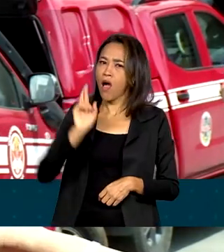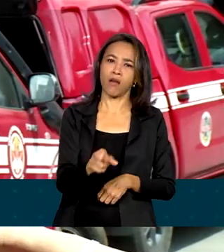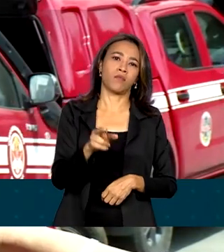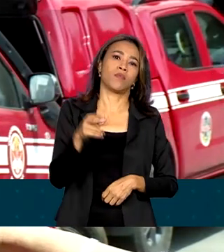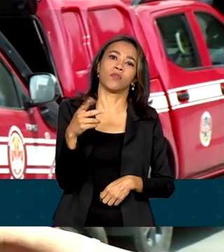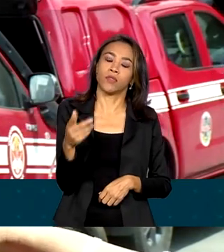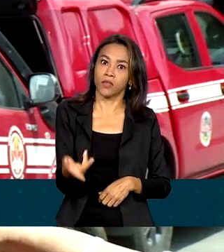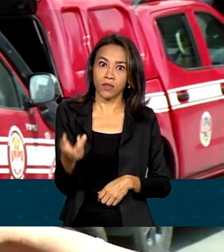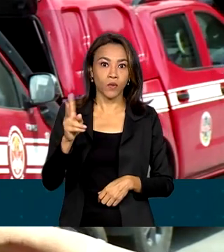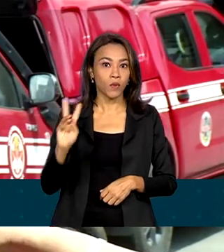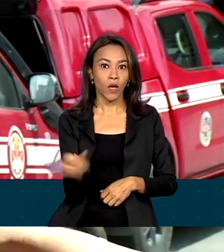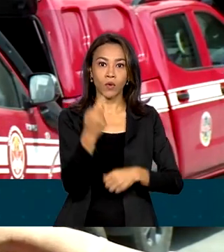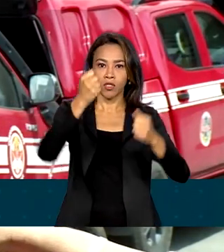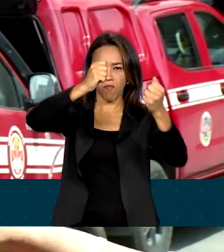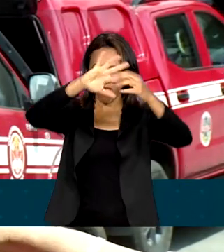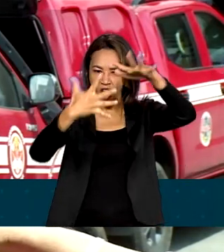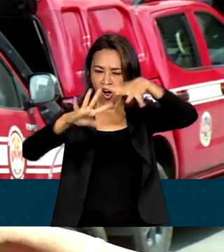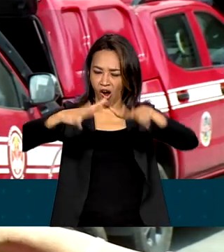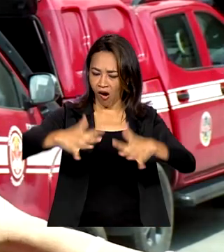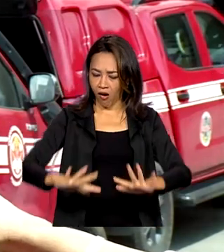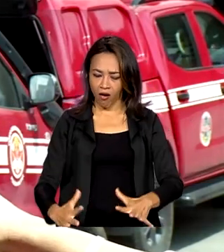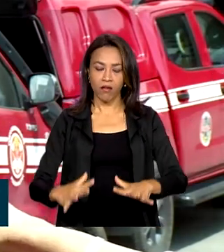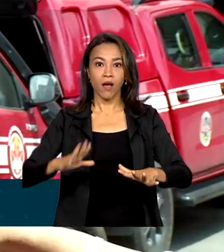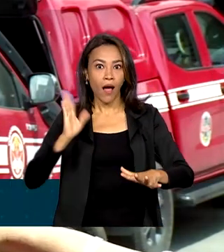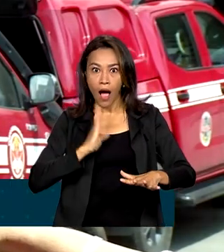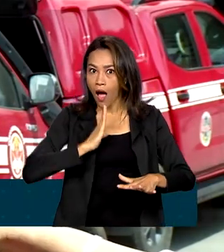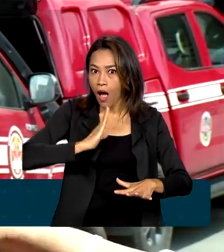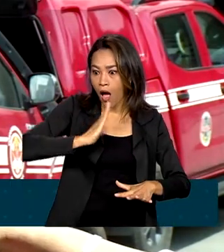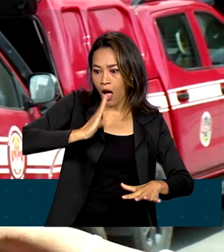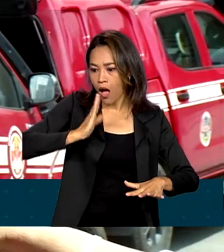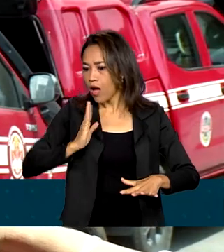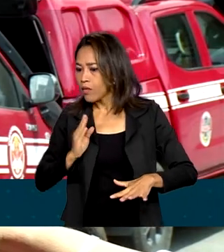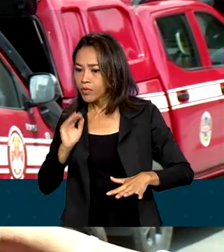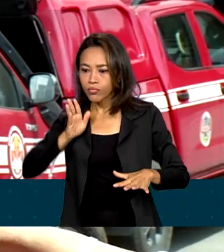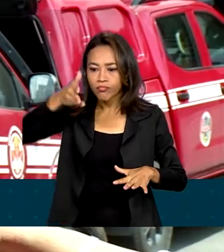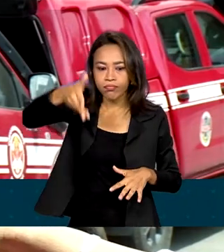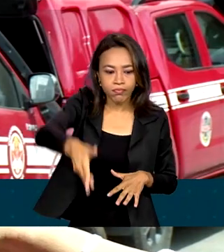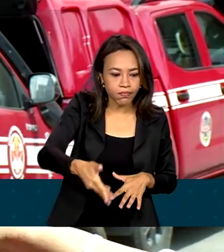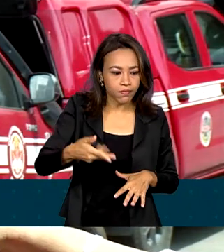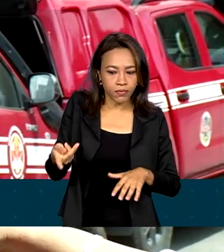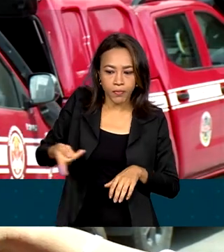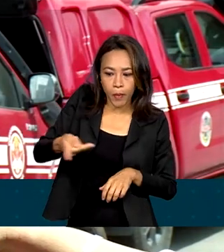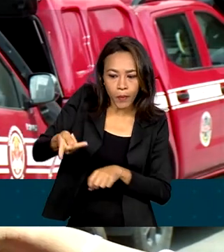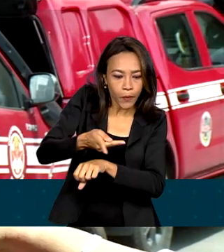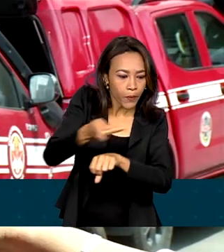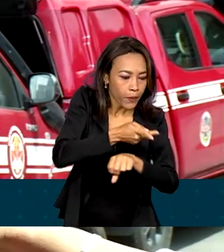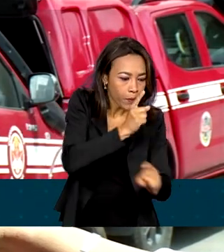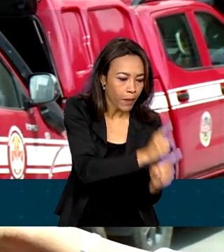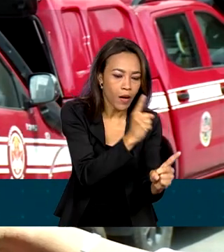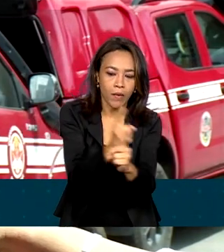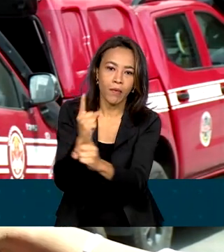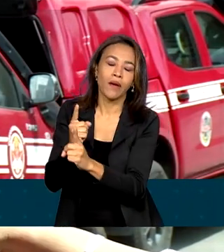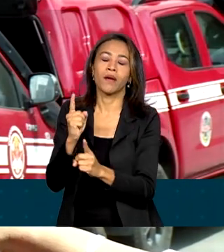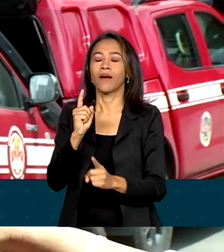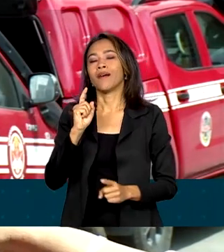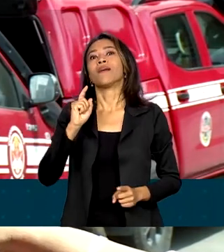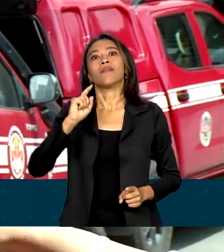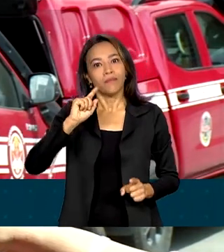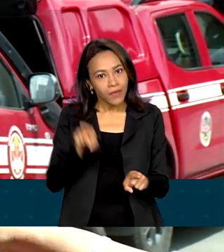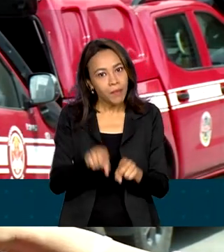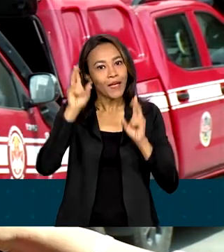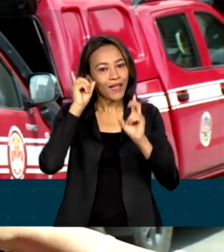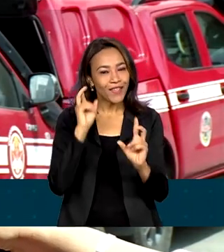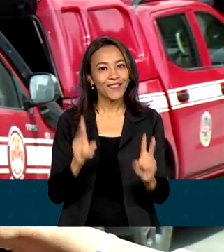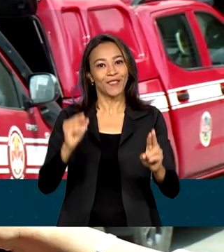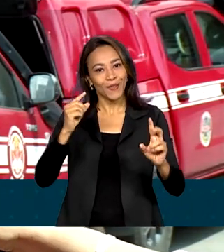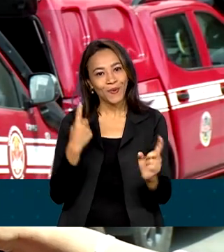desastre, no caso, as estruturas colapsadas. Quanto mais rápido o deslocamento, quanto mais rápida a disposição das equipes em campo, maior a probabilidade de